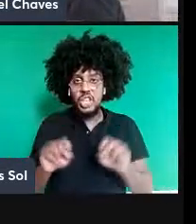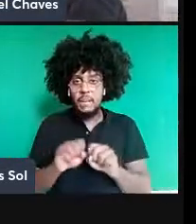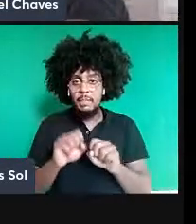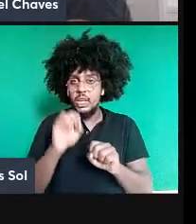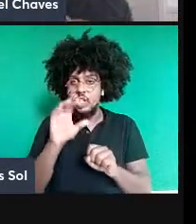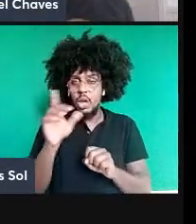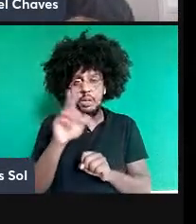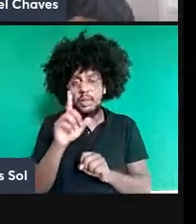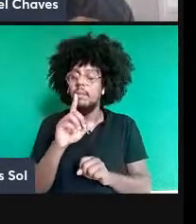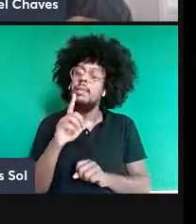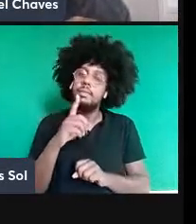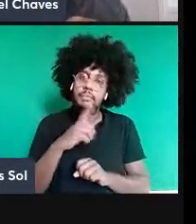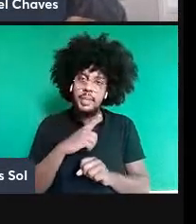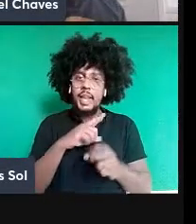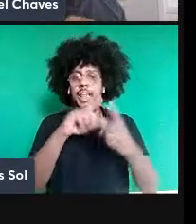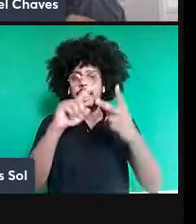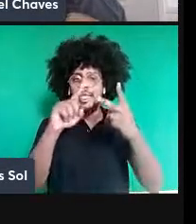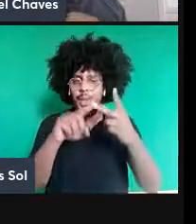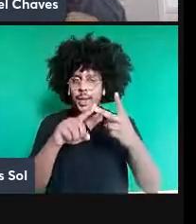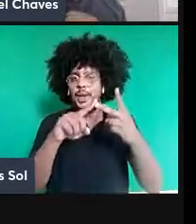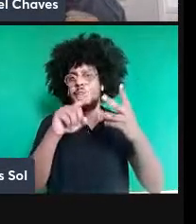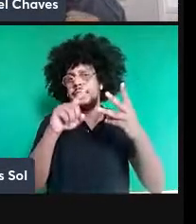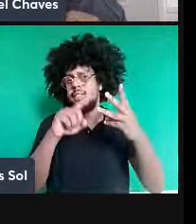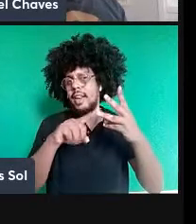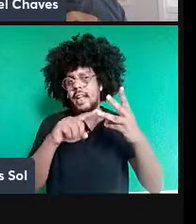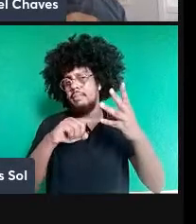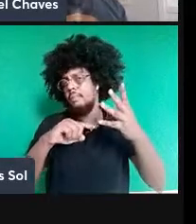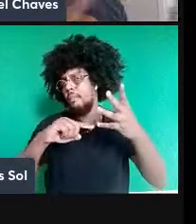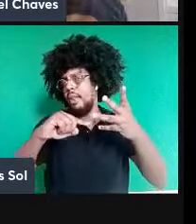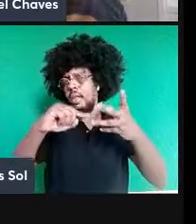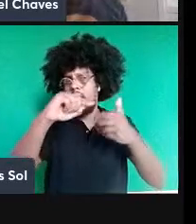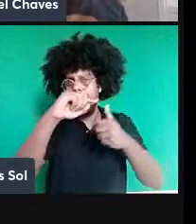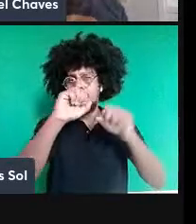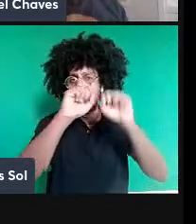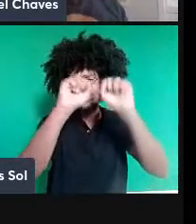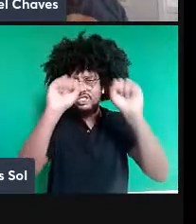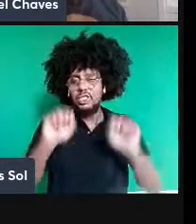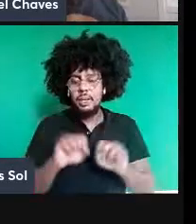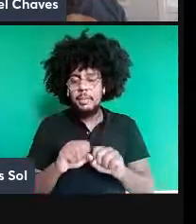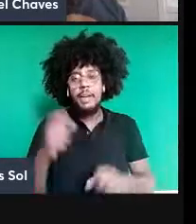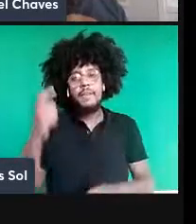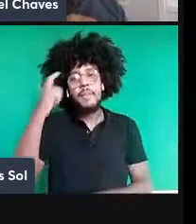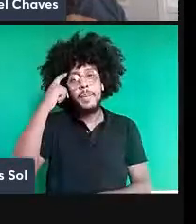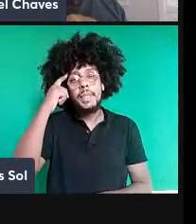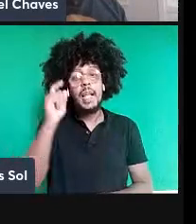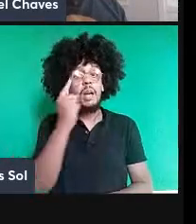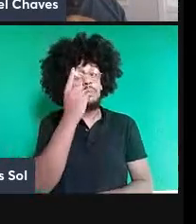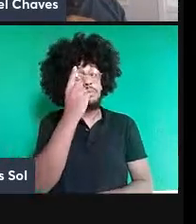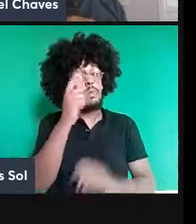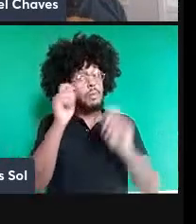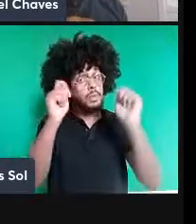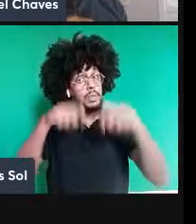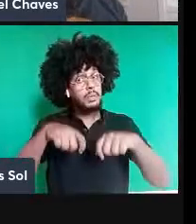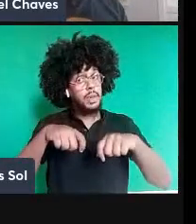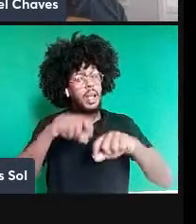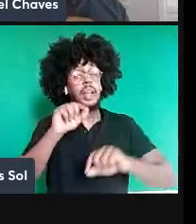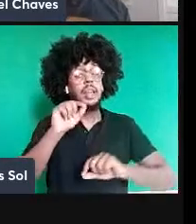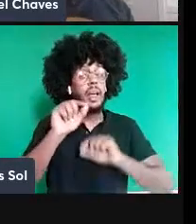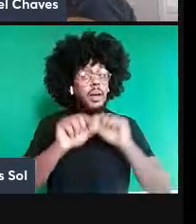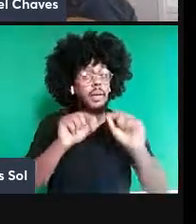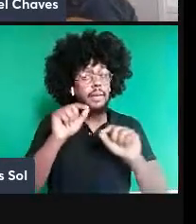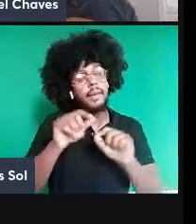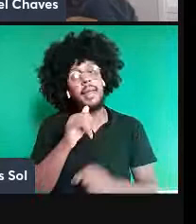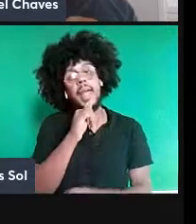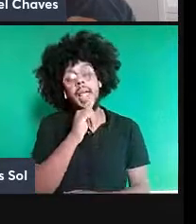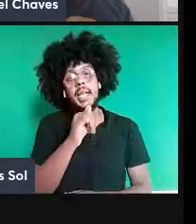mais. Então, vamos pensar. Classicamente, uma possibilidade seria a seguinte, eu quero compor agora